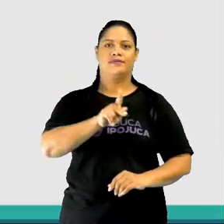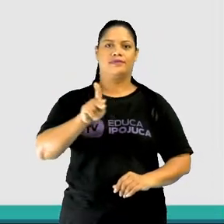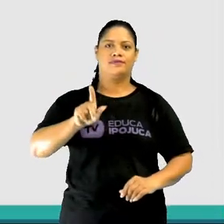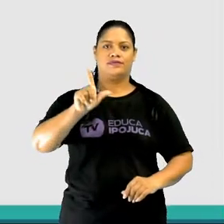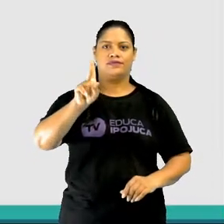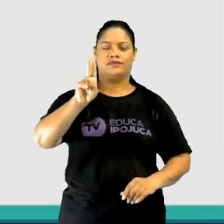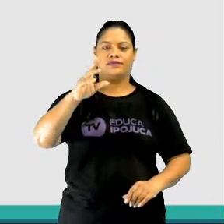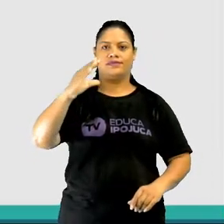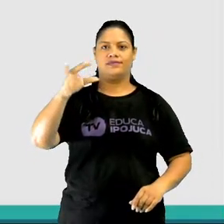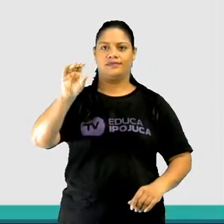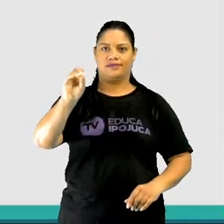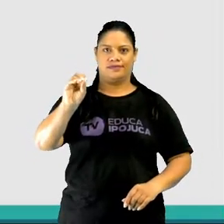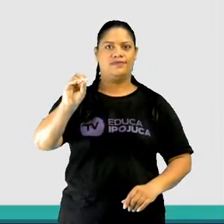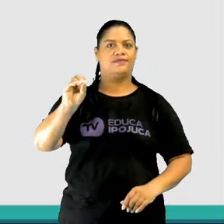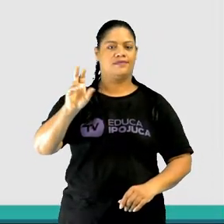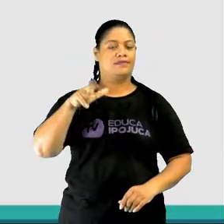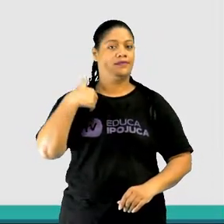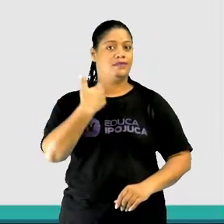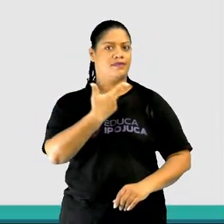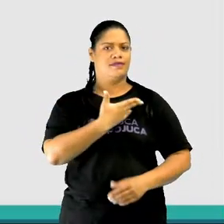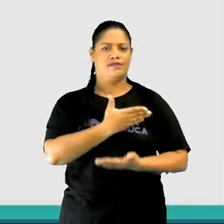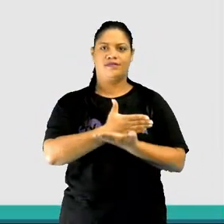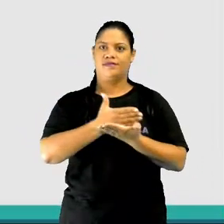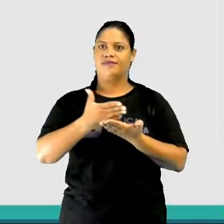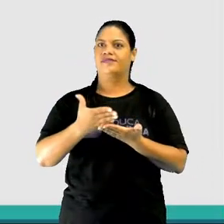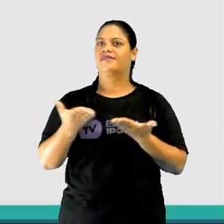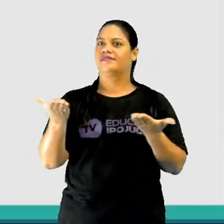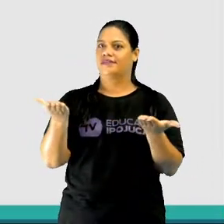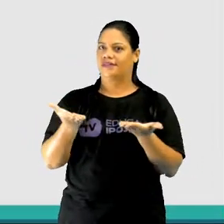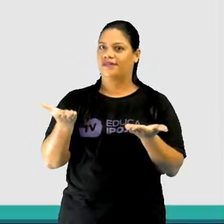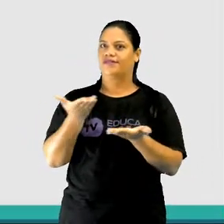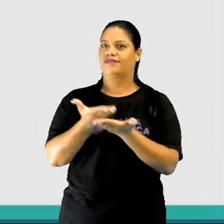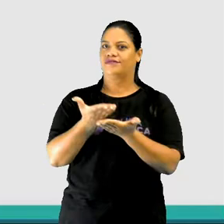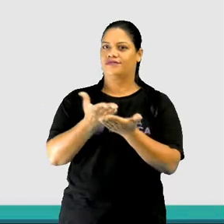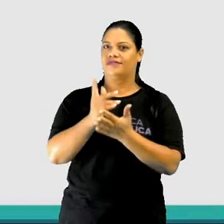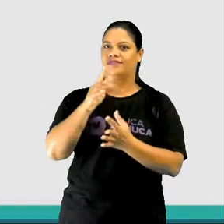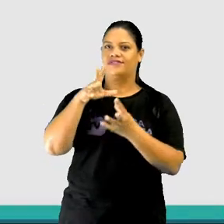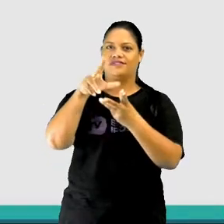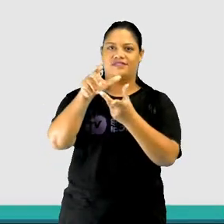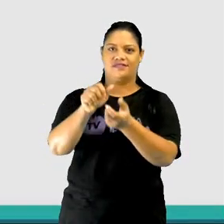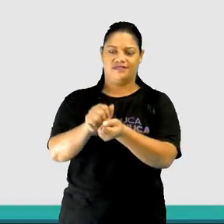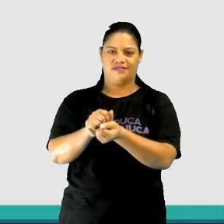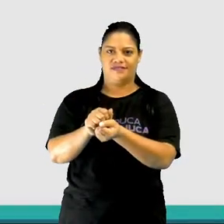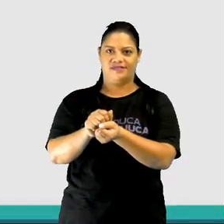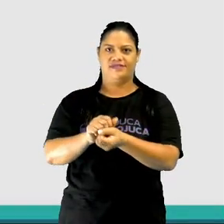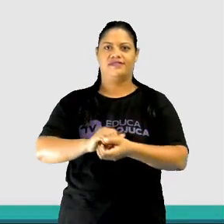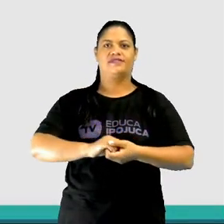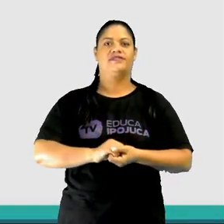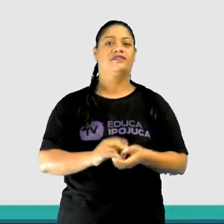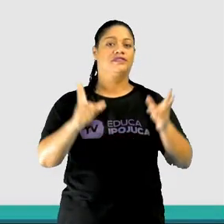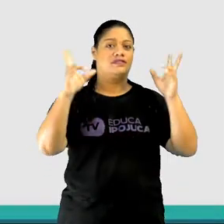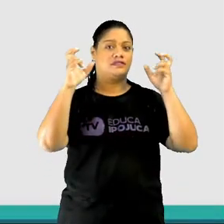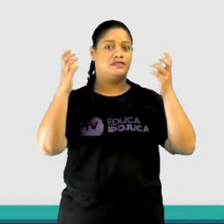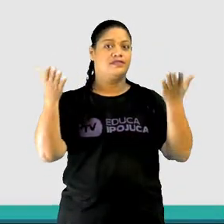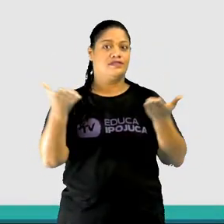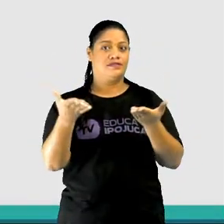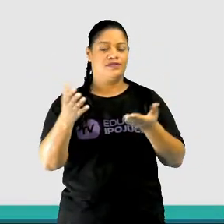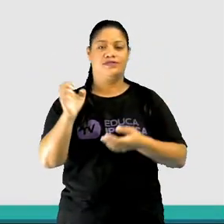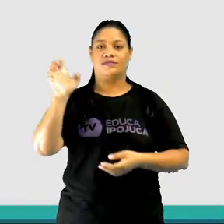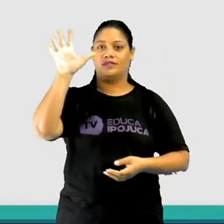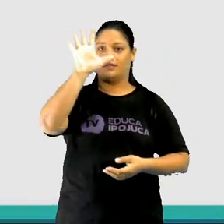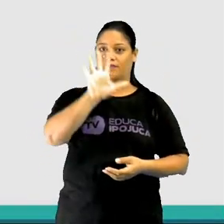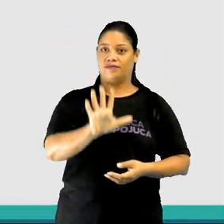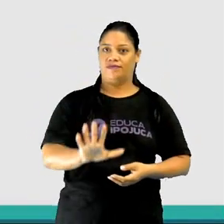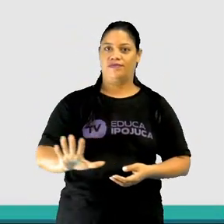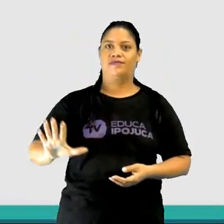o professor Lúcio Neto e nós vamos começar agora a nossa aula de Geografia. O nosso assunto de hoje é a